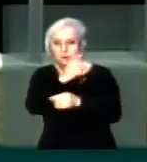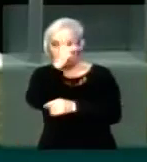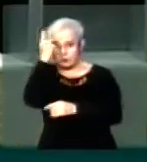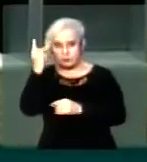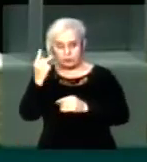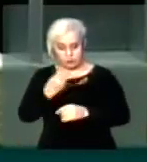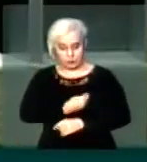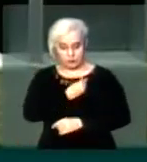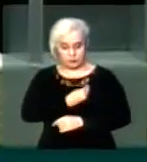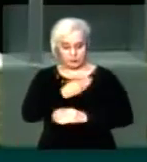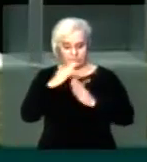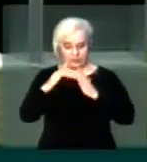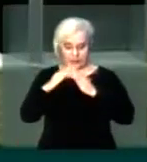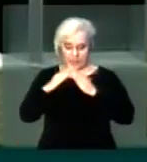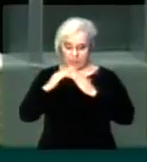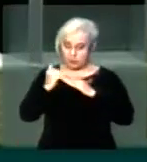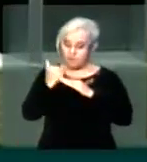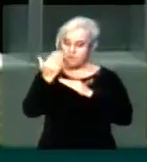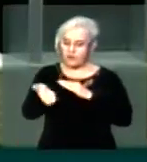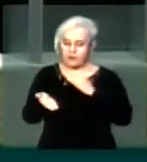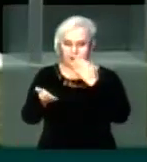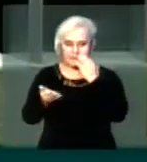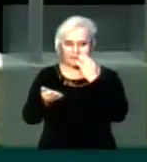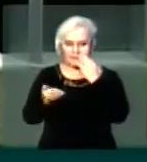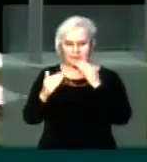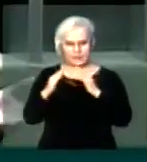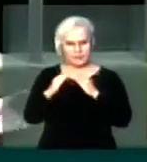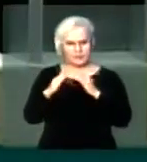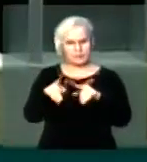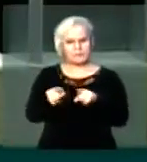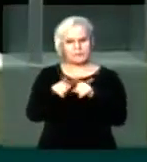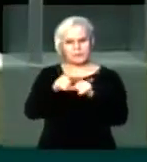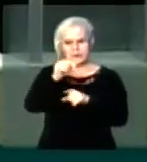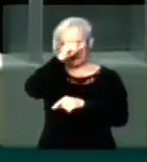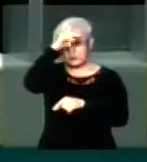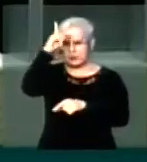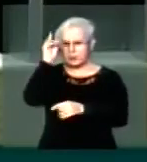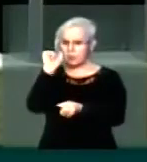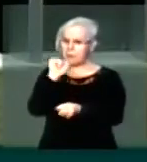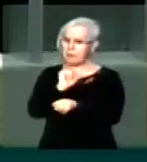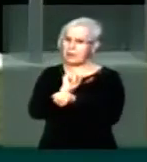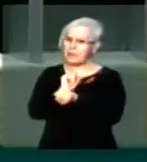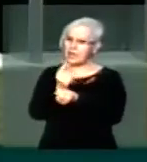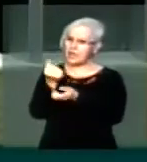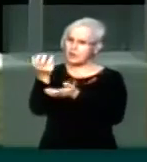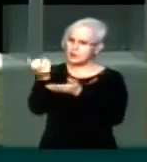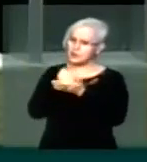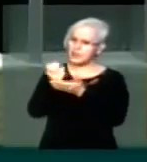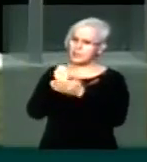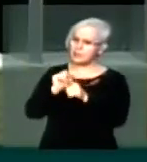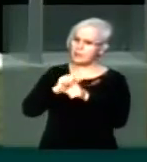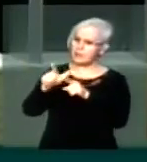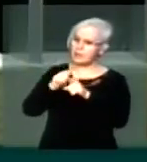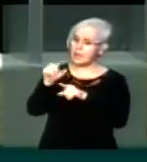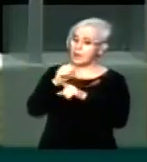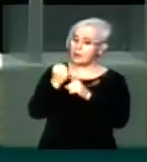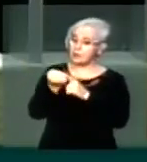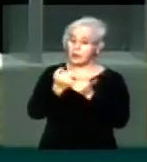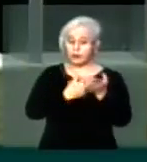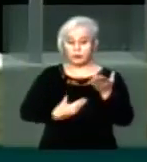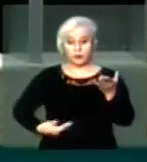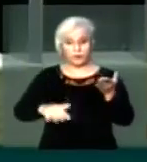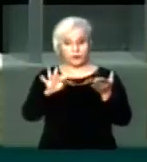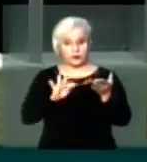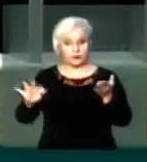fora de casa. A possibilidade das prefeituras pararem de receber aluguel social do governo federal tem que embancar